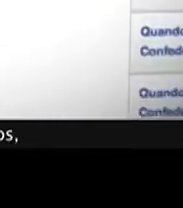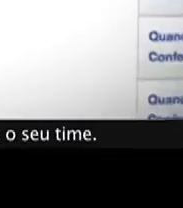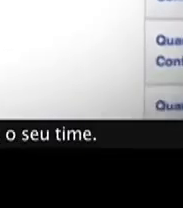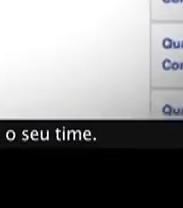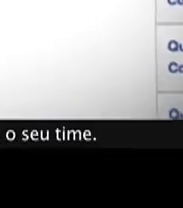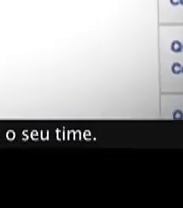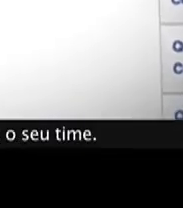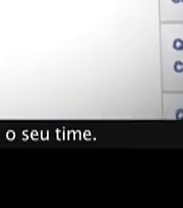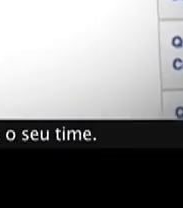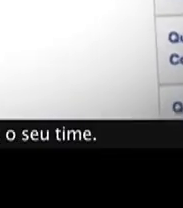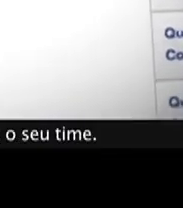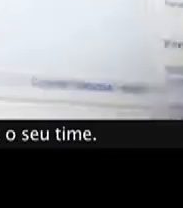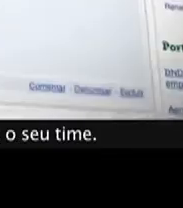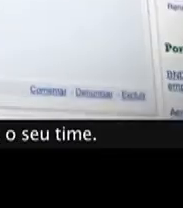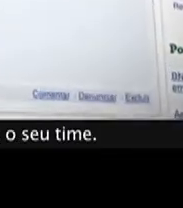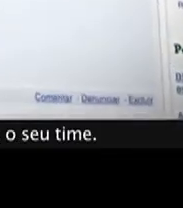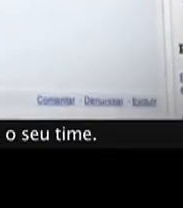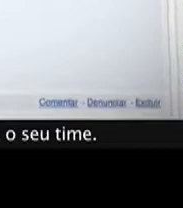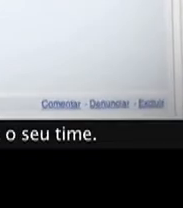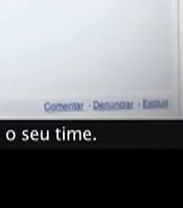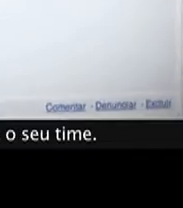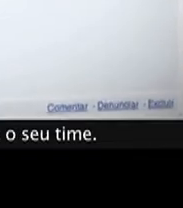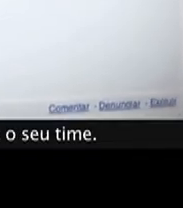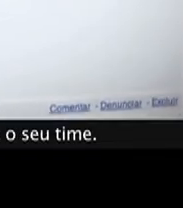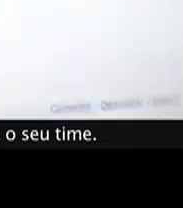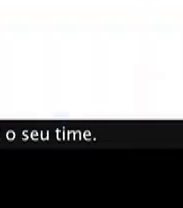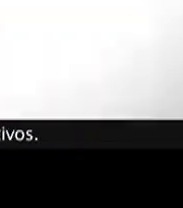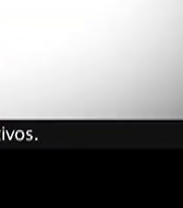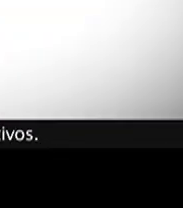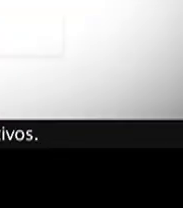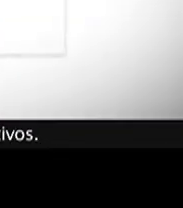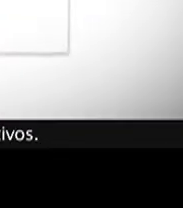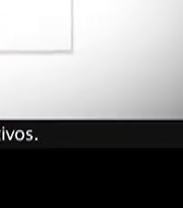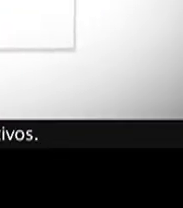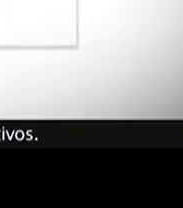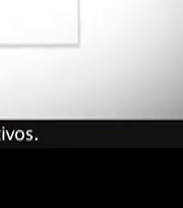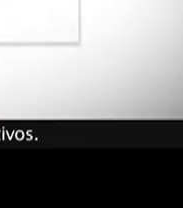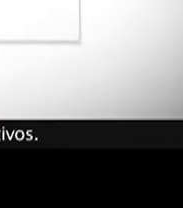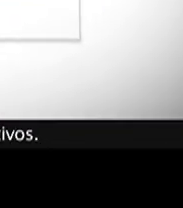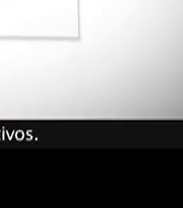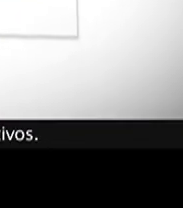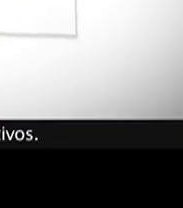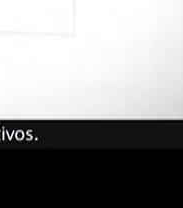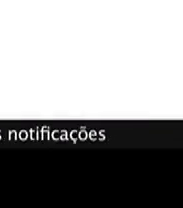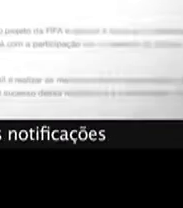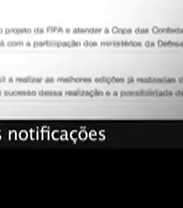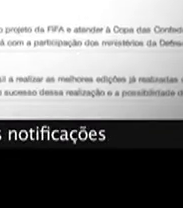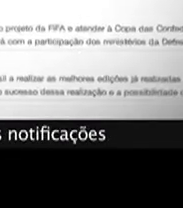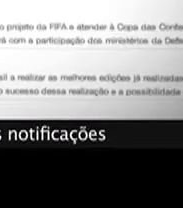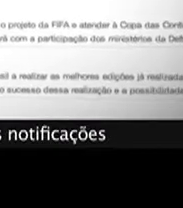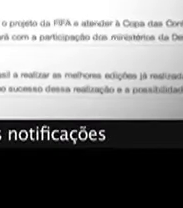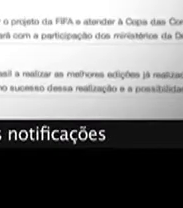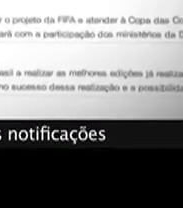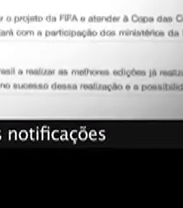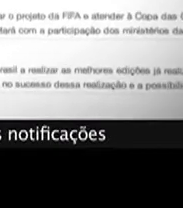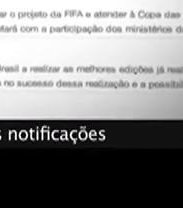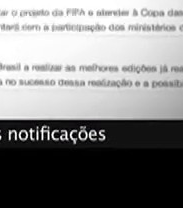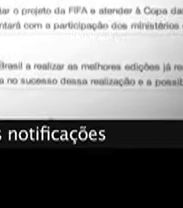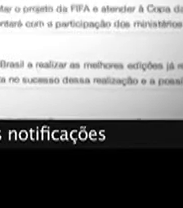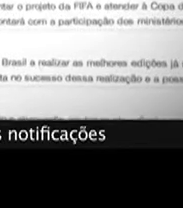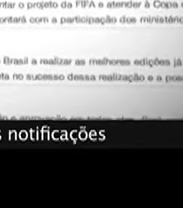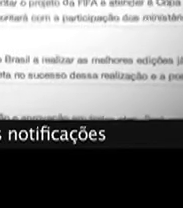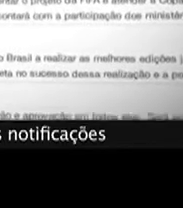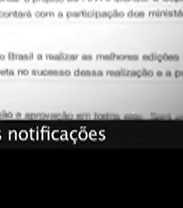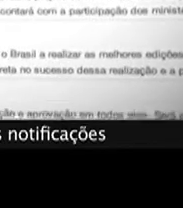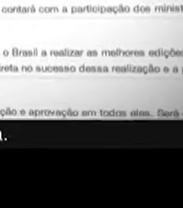fotos, se reunir em grupos e trazer amigos para o seu time. Fique ligado também nos informativos. Este é o ambiente onde você